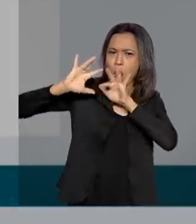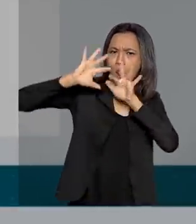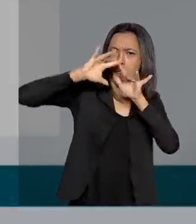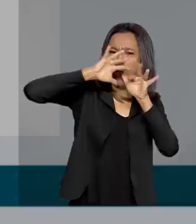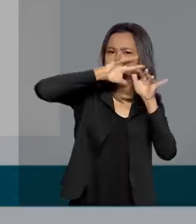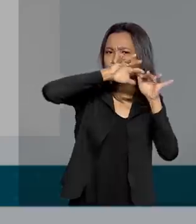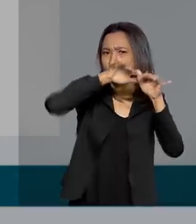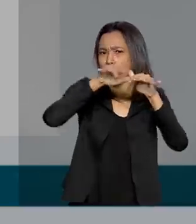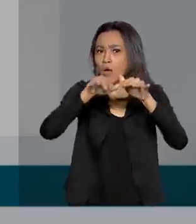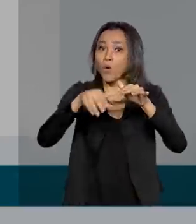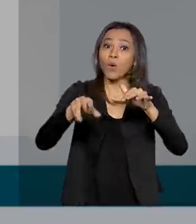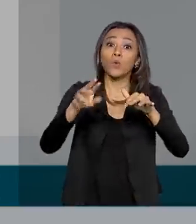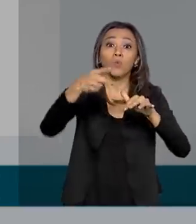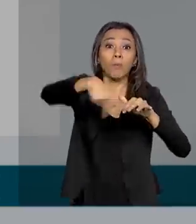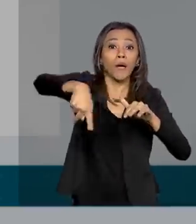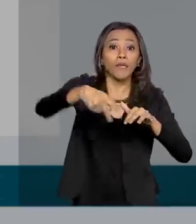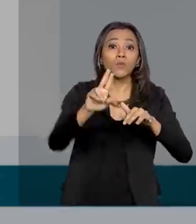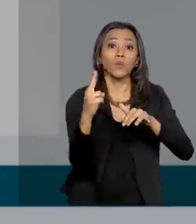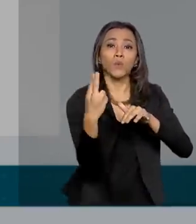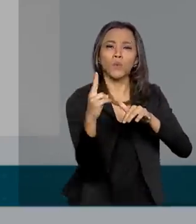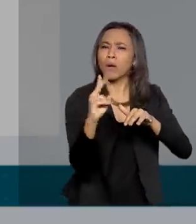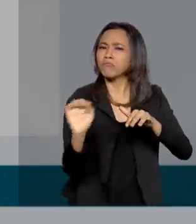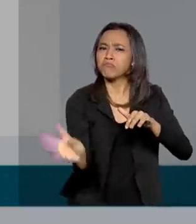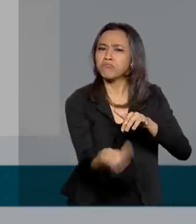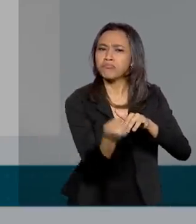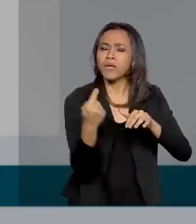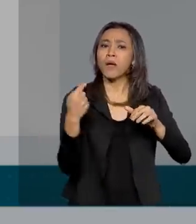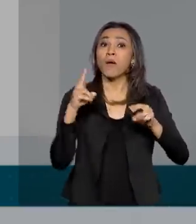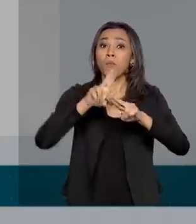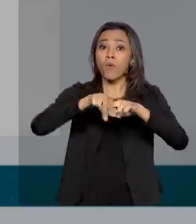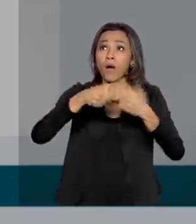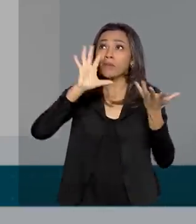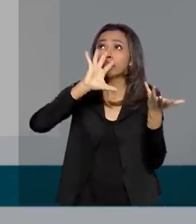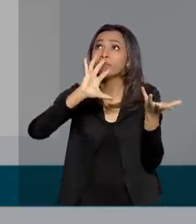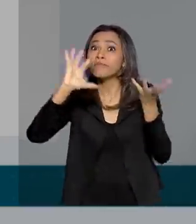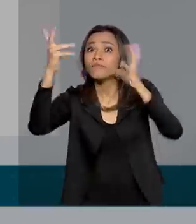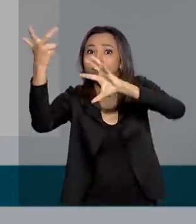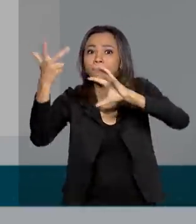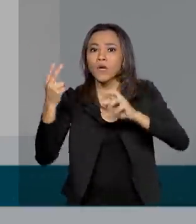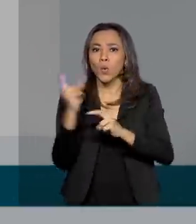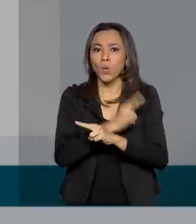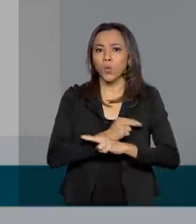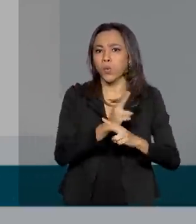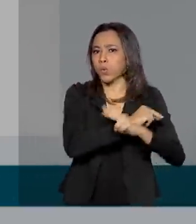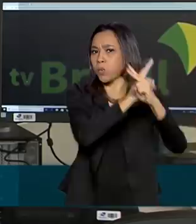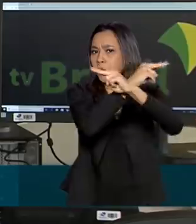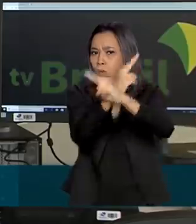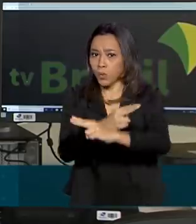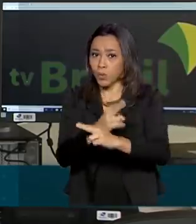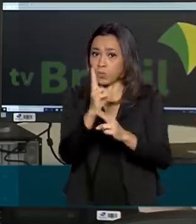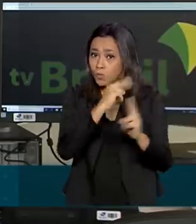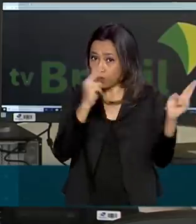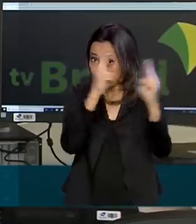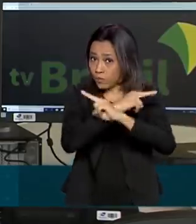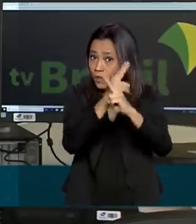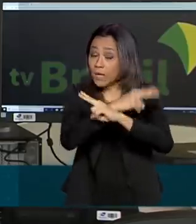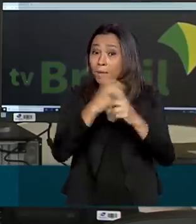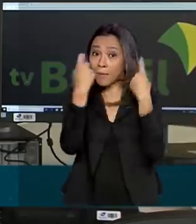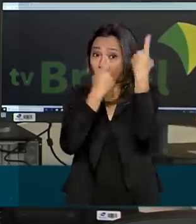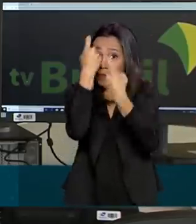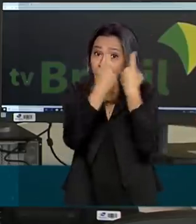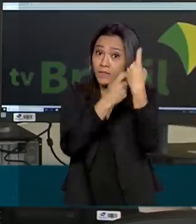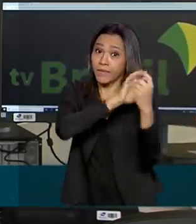O deslocamento é influenciado pela temperatura e pela circulação de ventos. A preocupação é que eles cheguem às